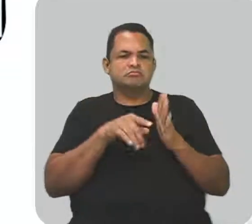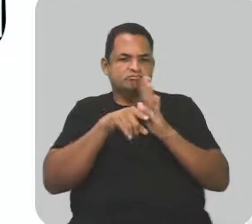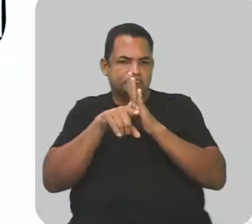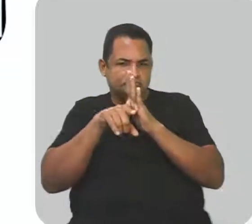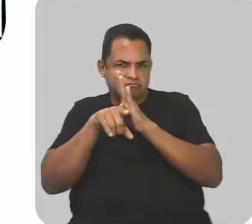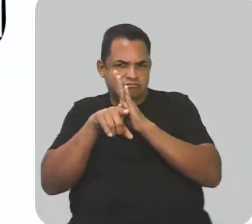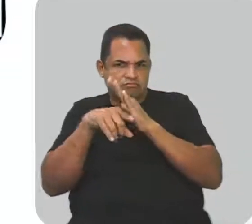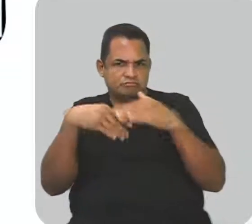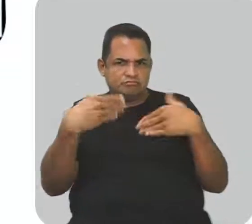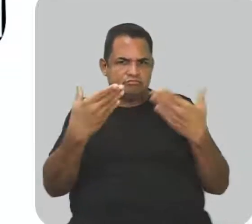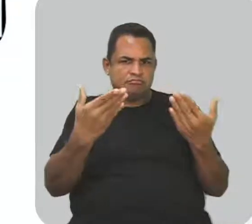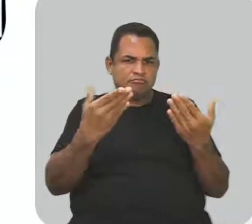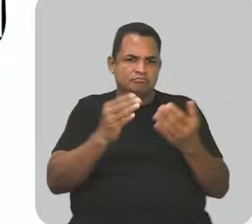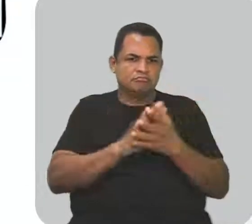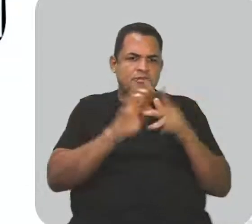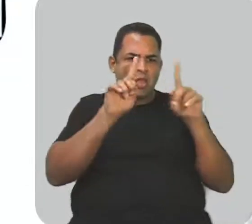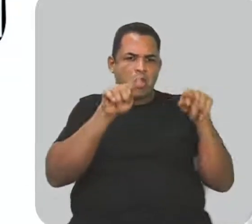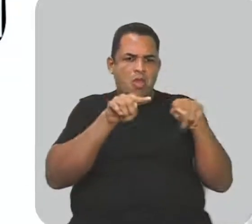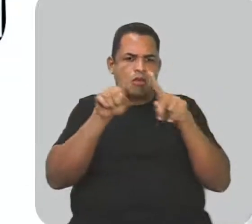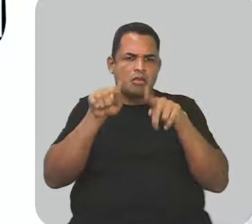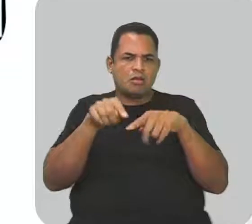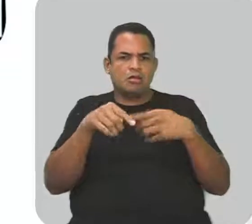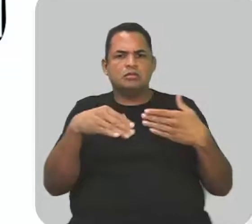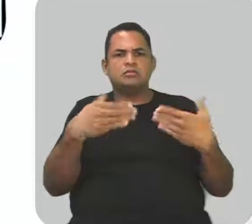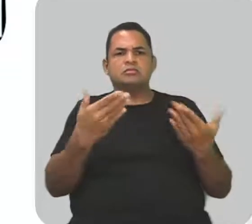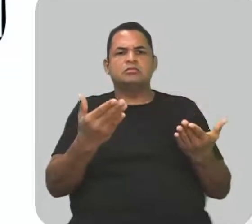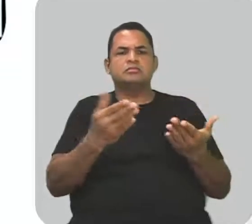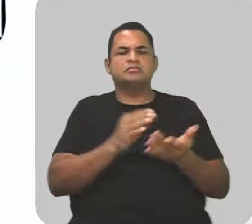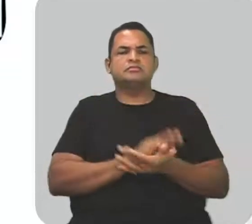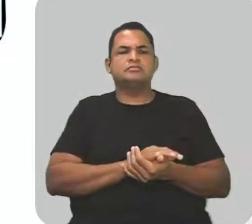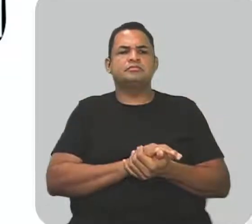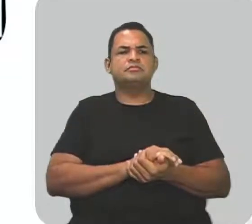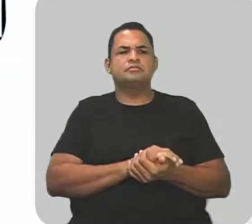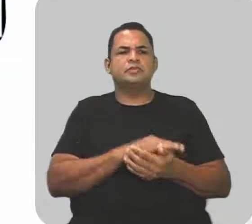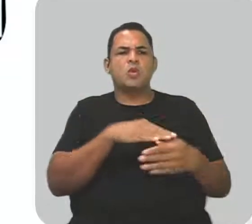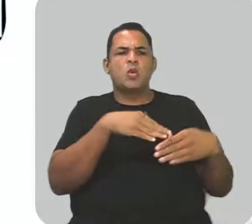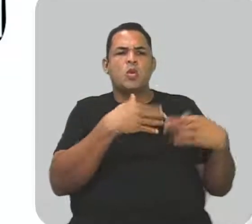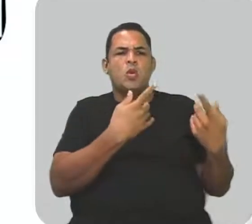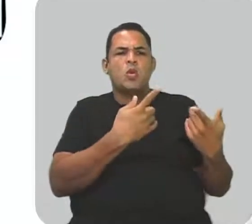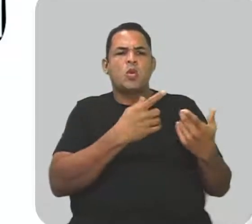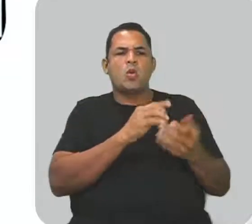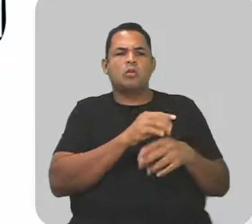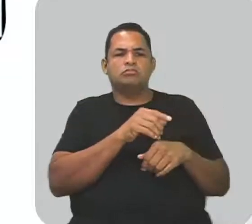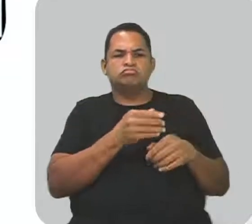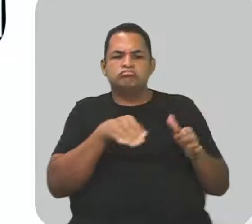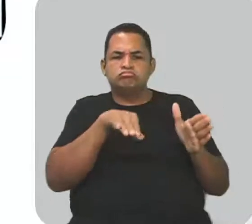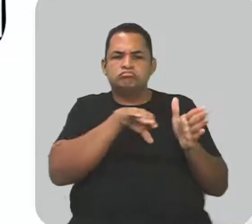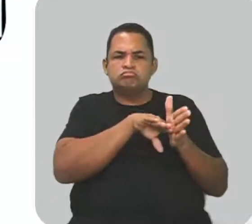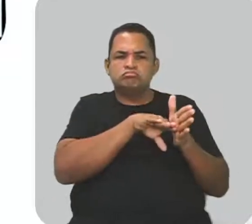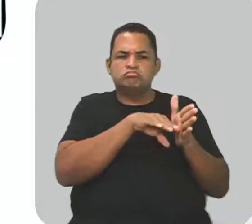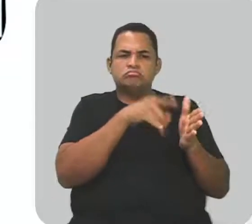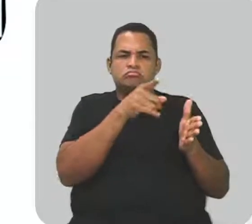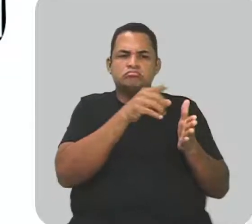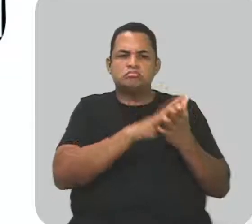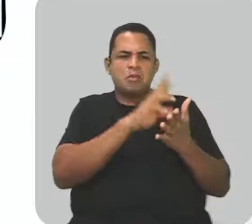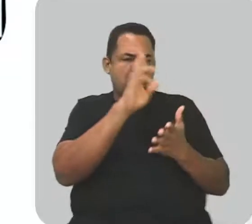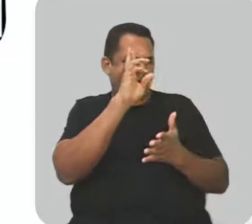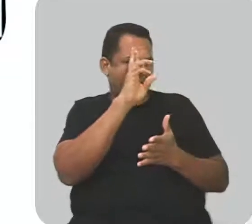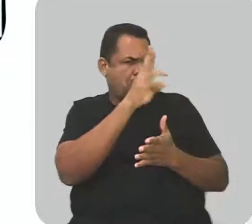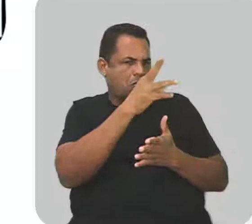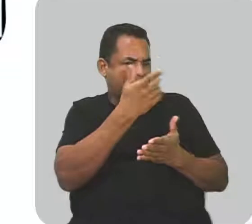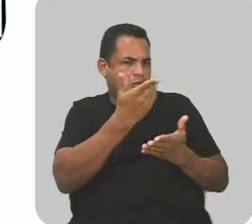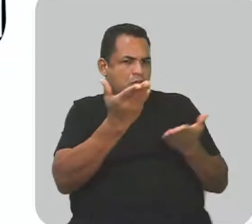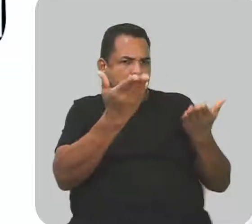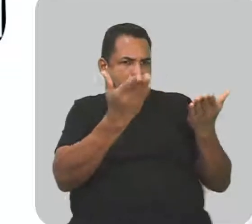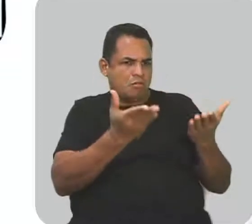junto essa tirinha. Quando o rapaz chega, vamos supor, é o chefe, né? Eu